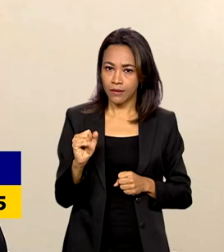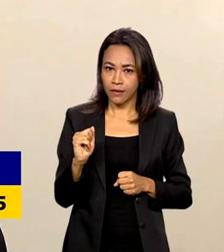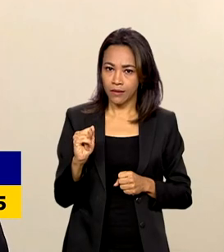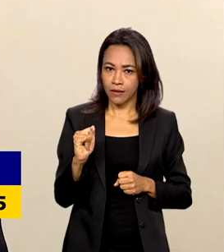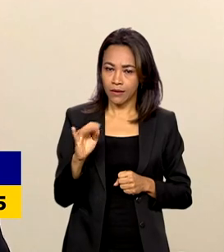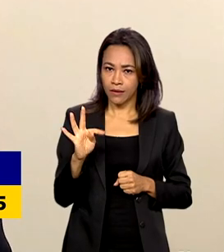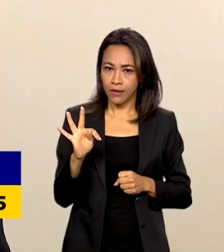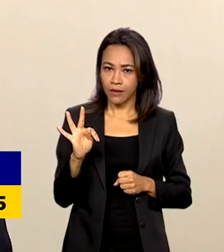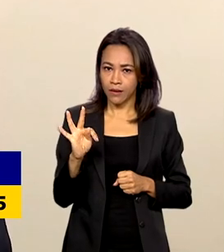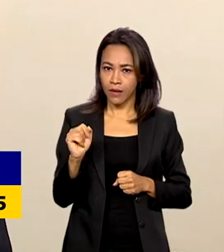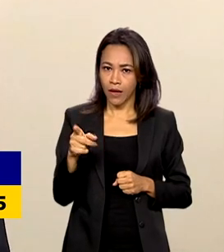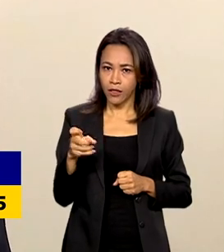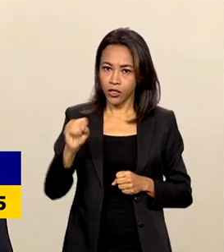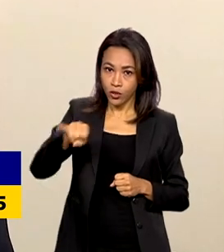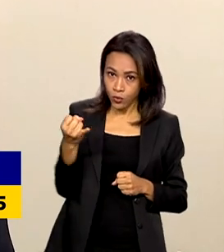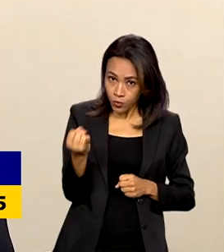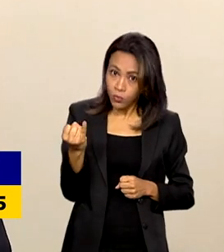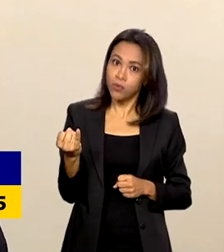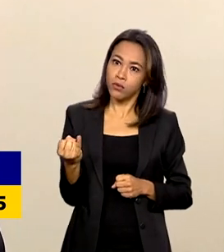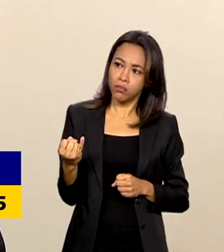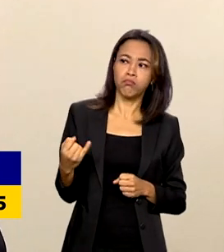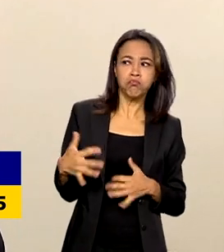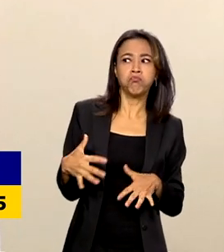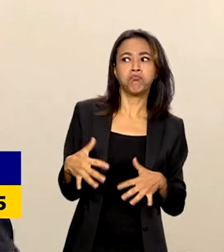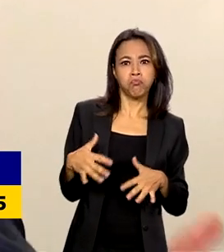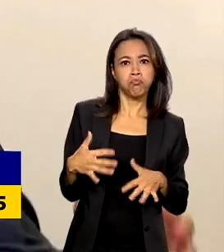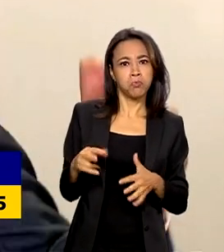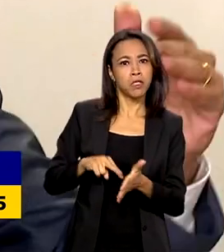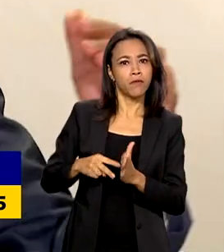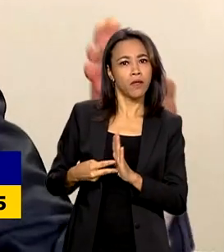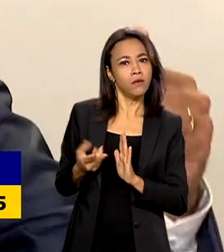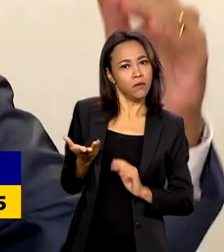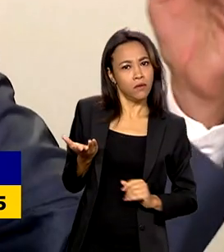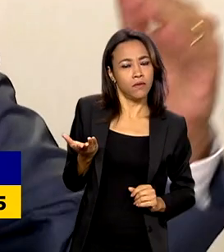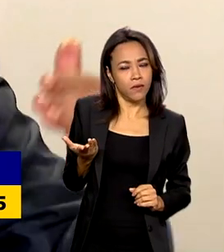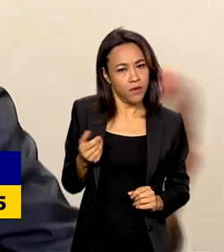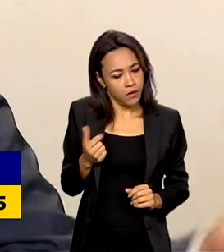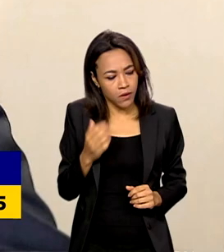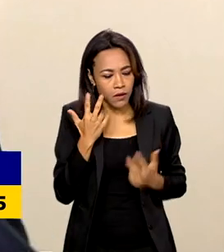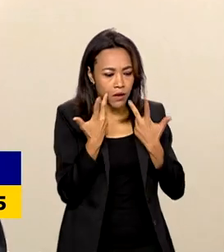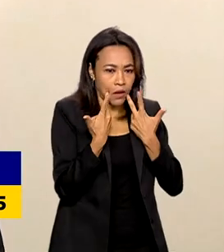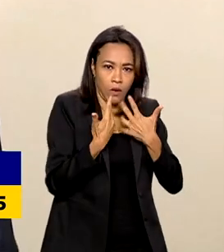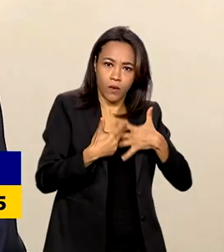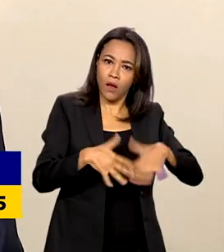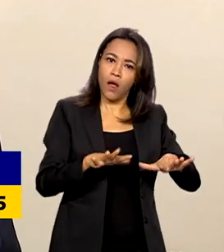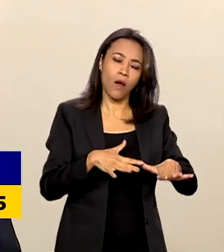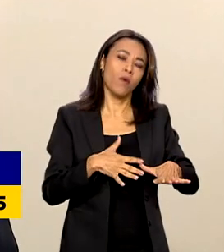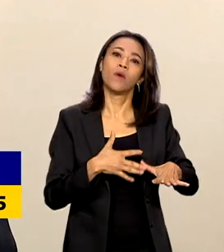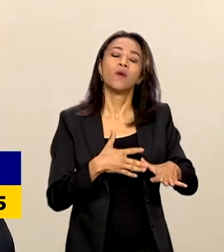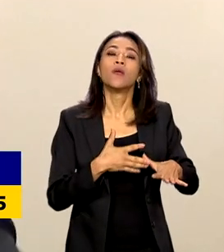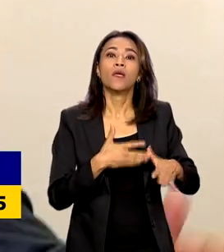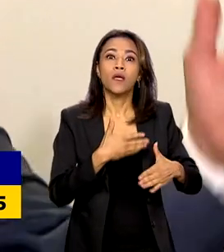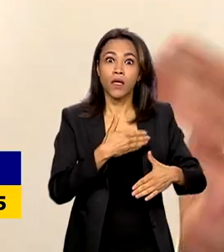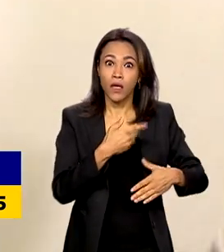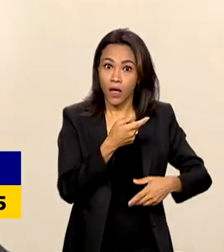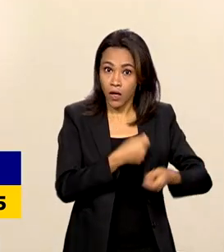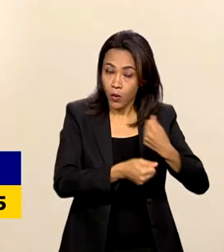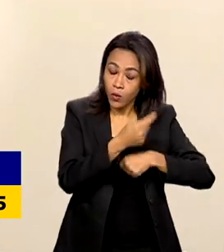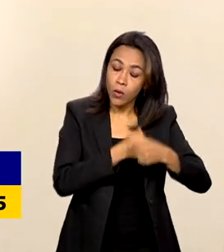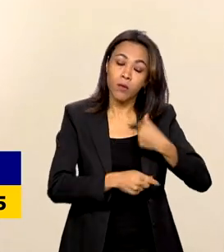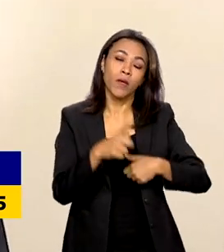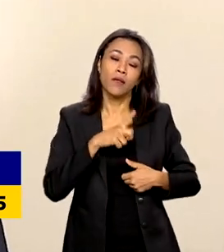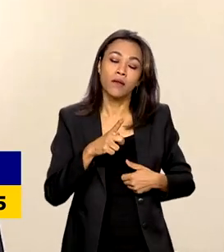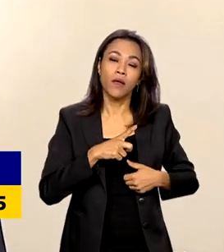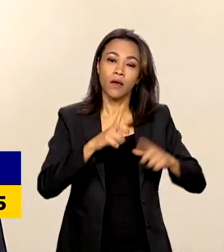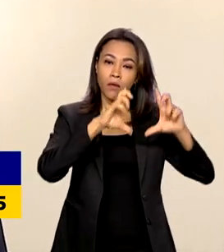bastante expressiva. Então, é natural que a economia sofra uma desaceleração. Haddad